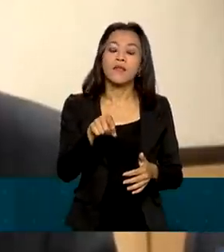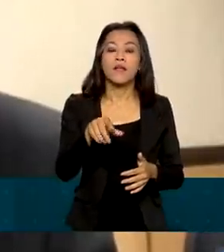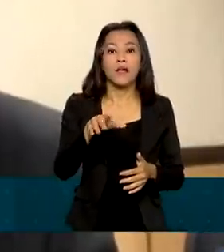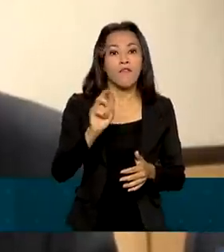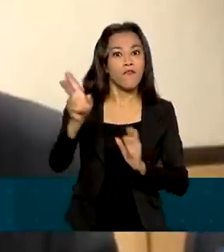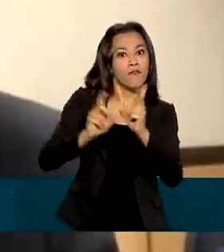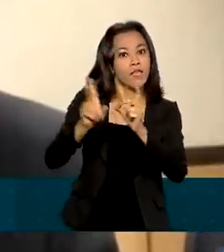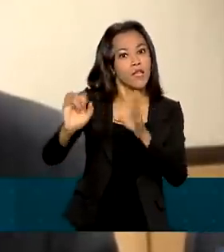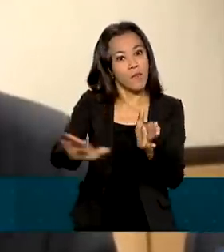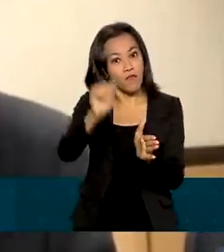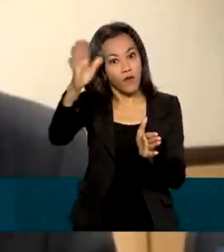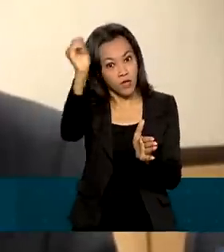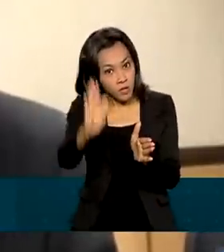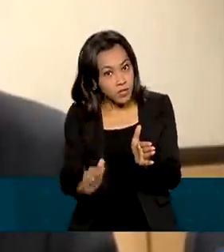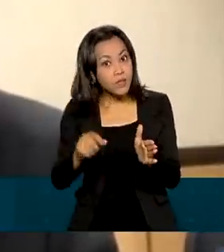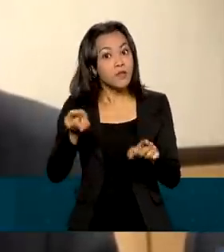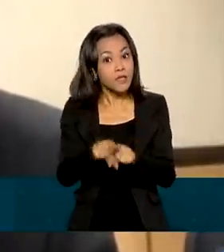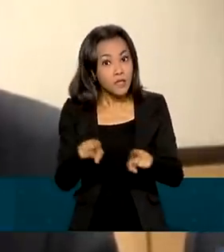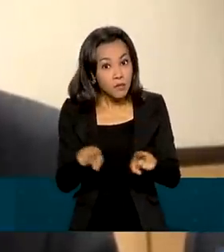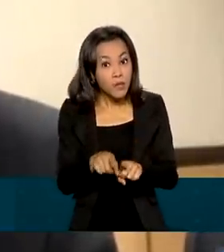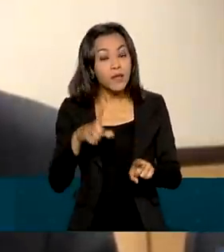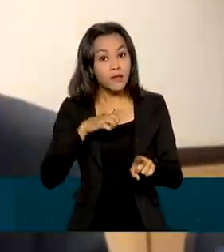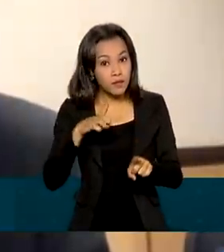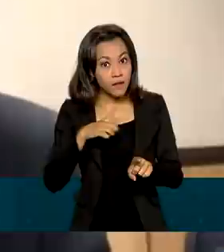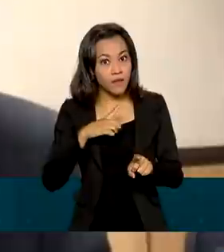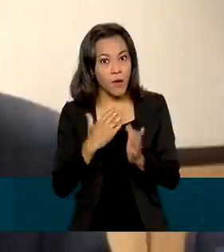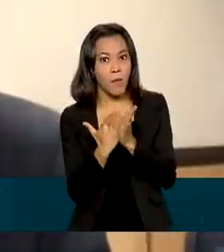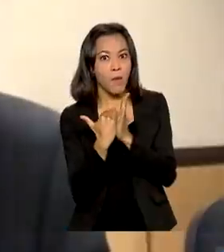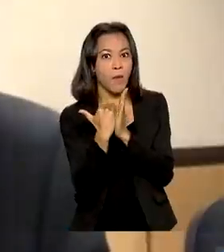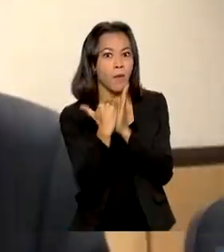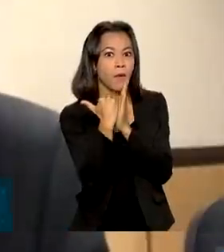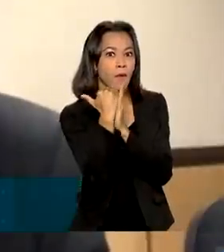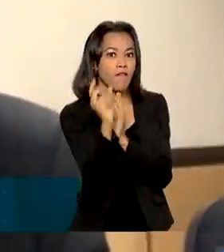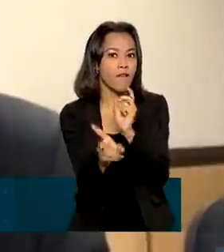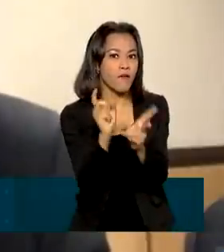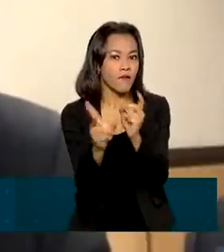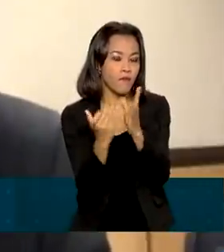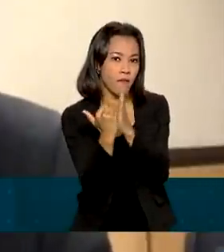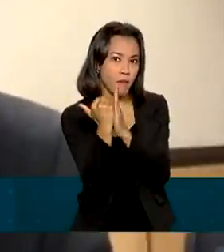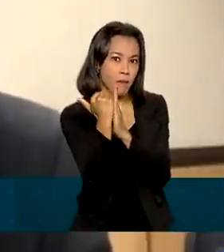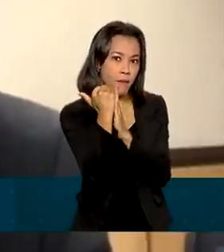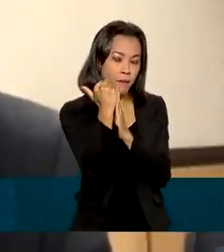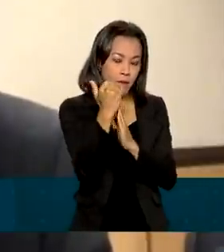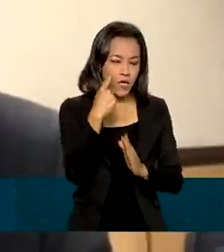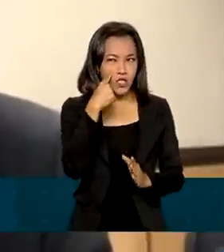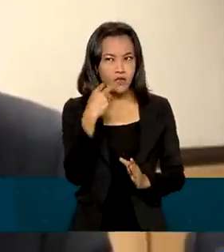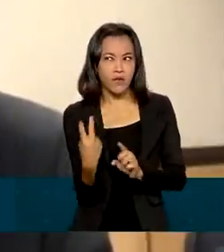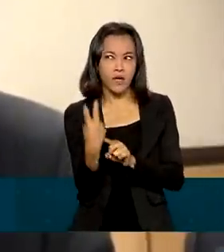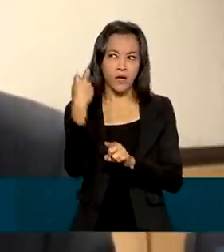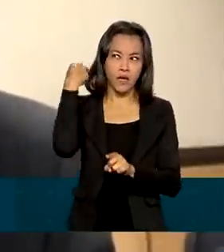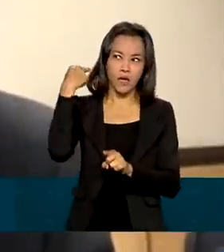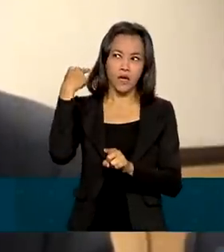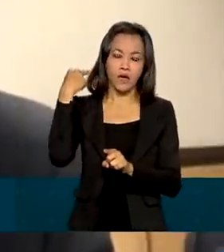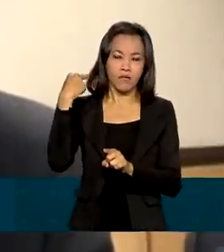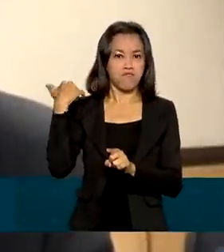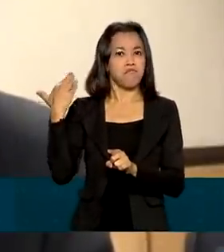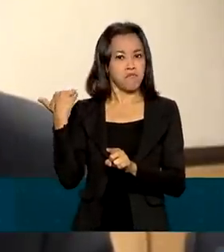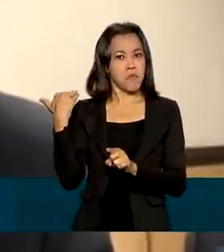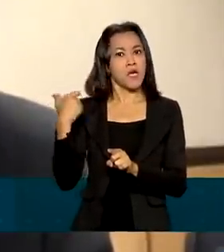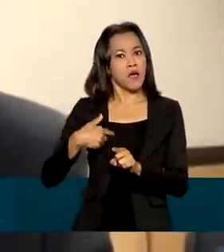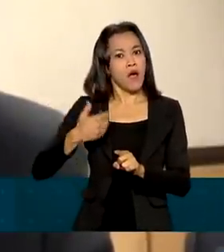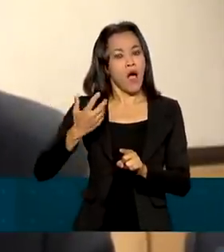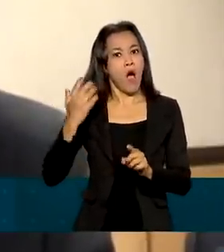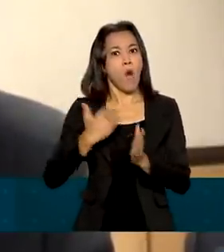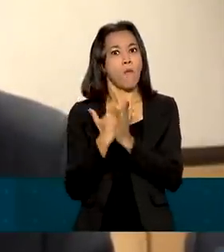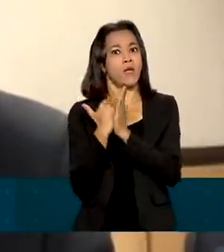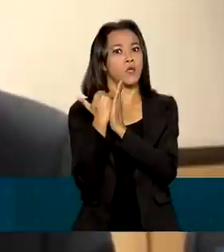interno, mas também aumentando as exportações. Por isso, o balanço, quando olhamos em um ano de pandemia, crescer a oferta no mercado